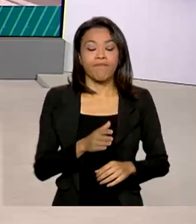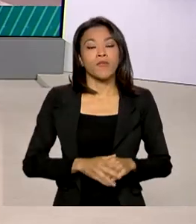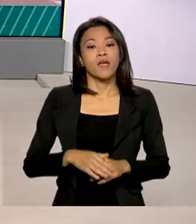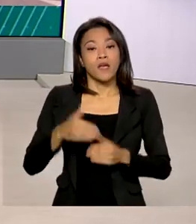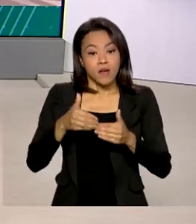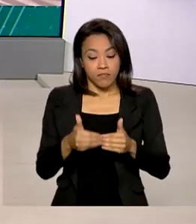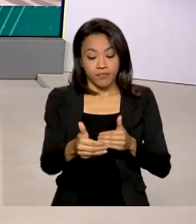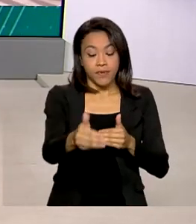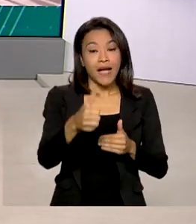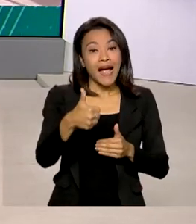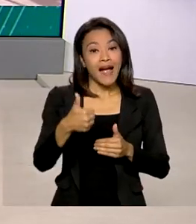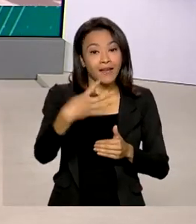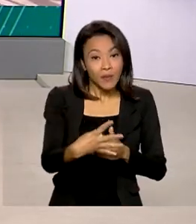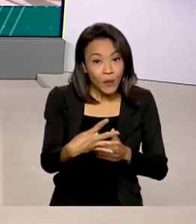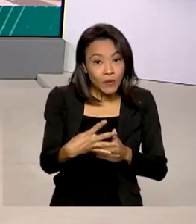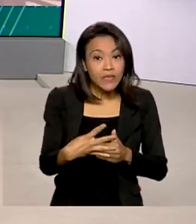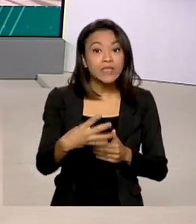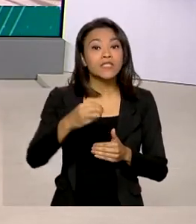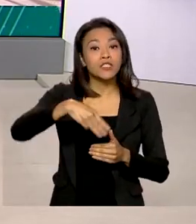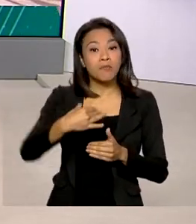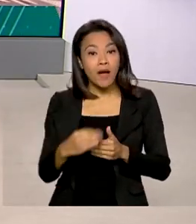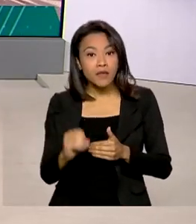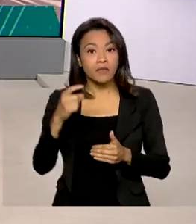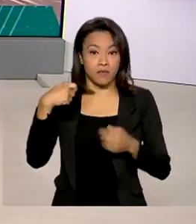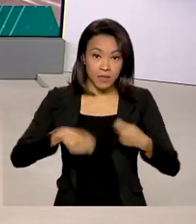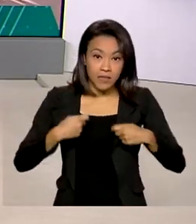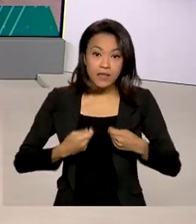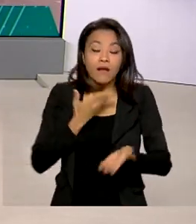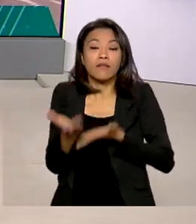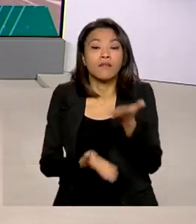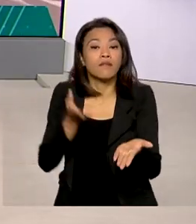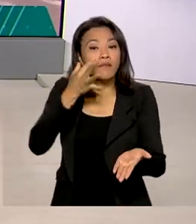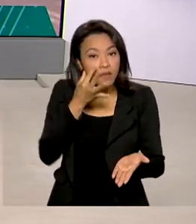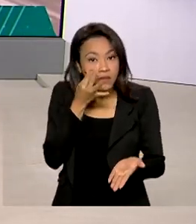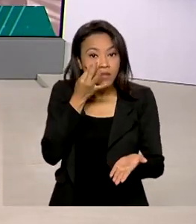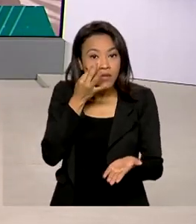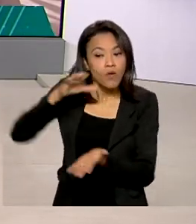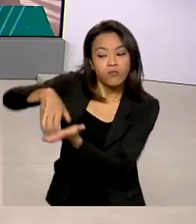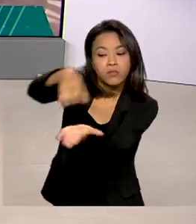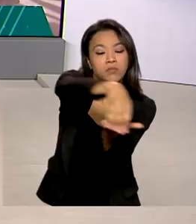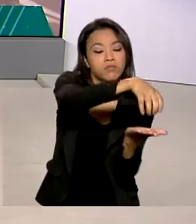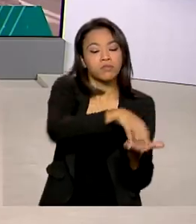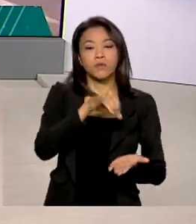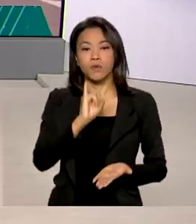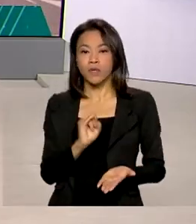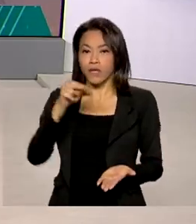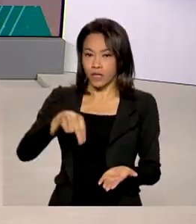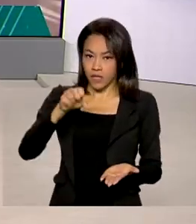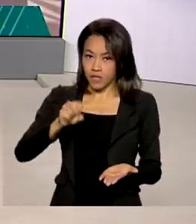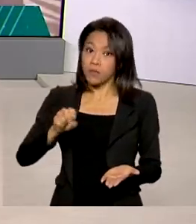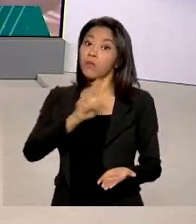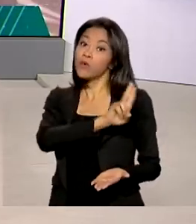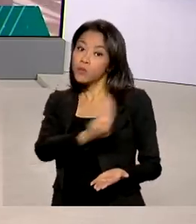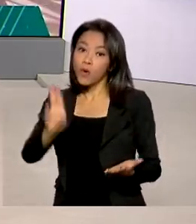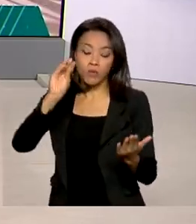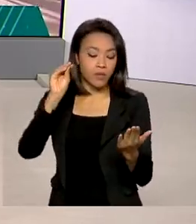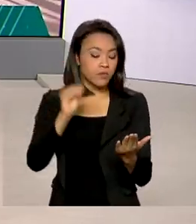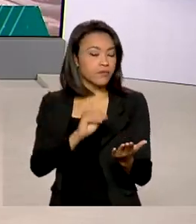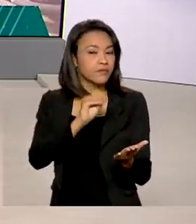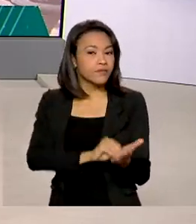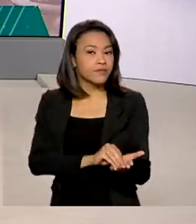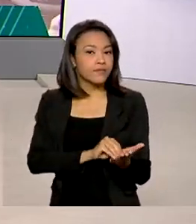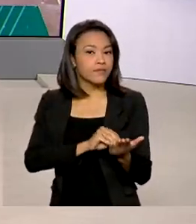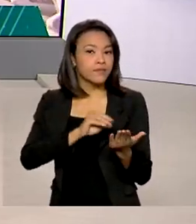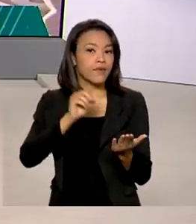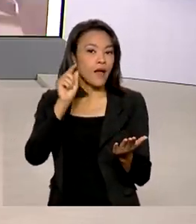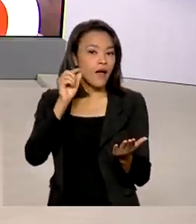março, o cidadão que precisar de atendimento presencial nos postos do INSS poderá agendar pelo aplicativo Meu INSS